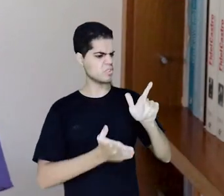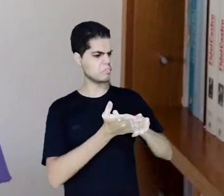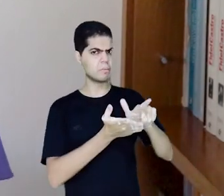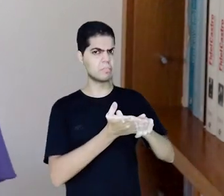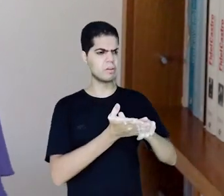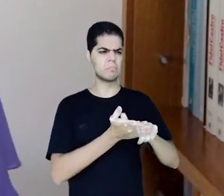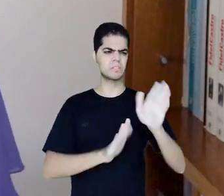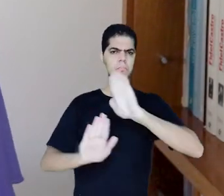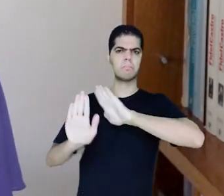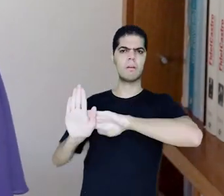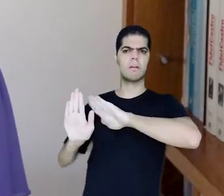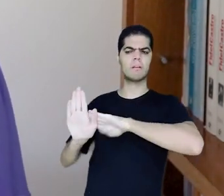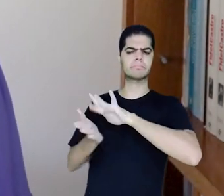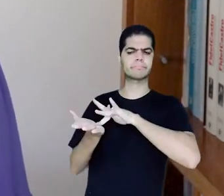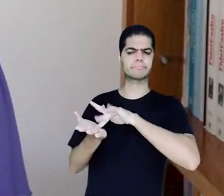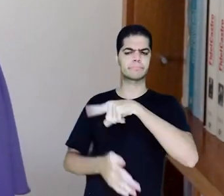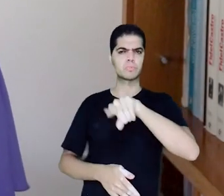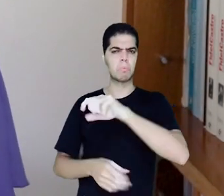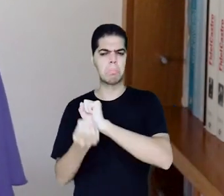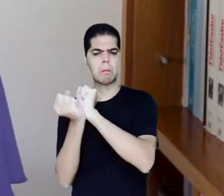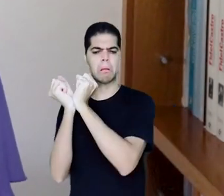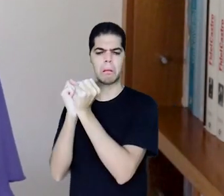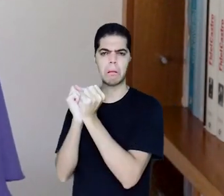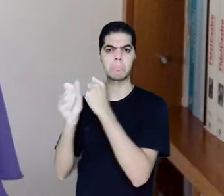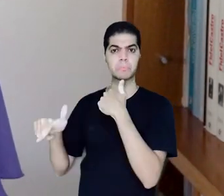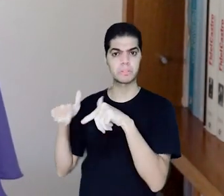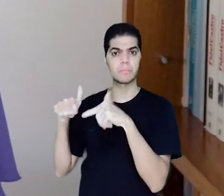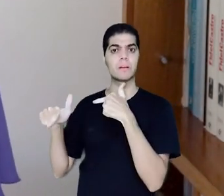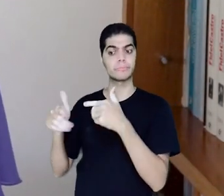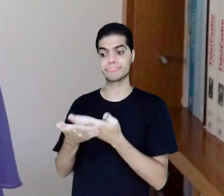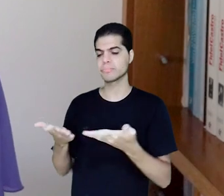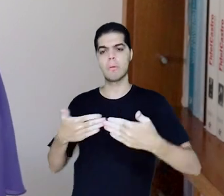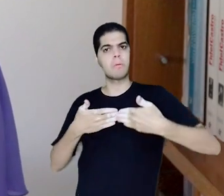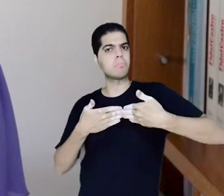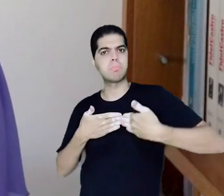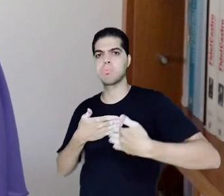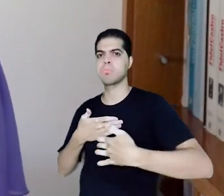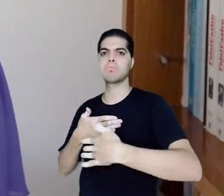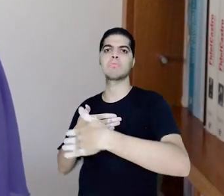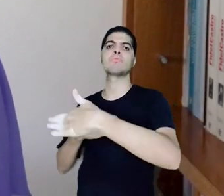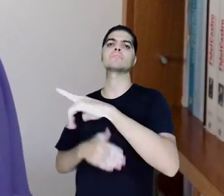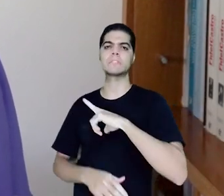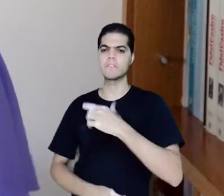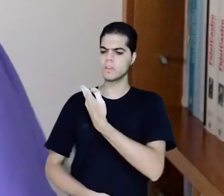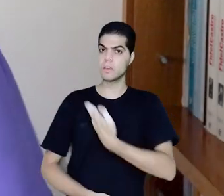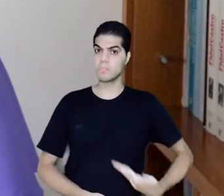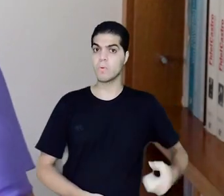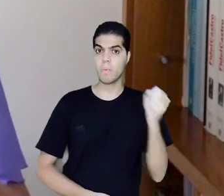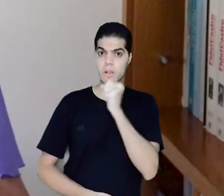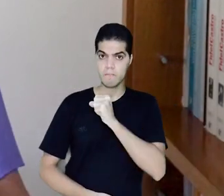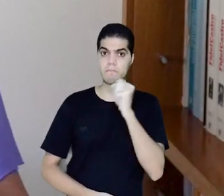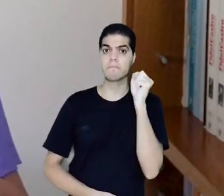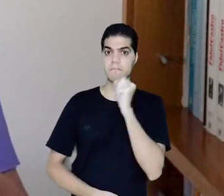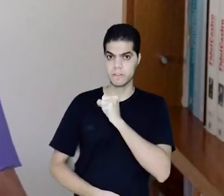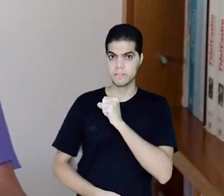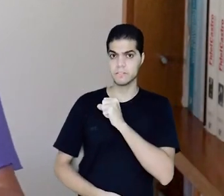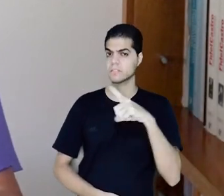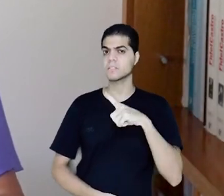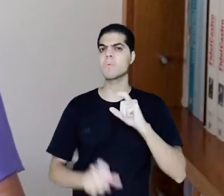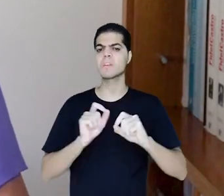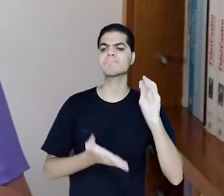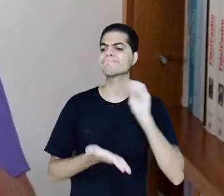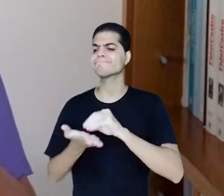disfarçada do trabalho escravo, que de certa forma perdurou ao longo da República Velha, na ausência de